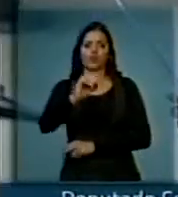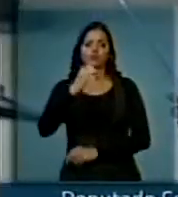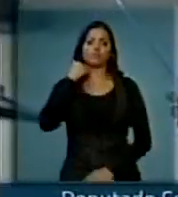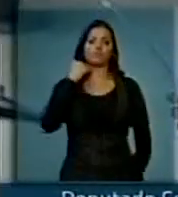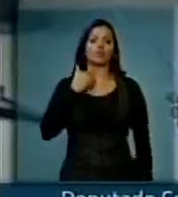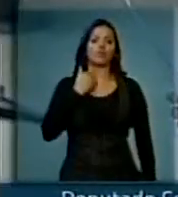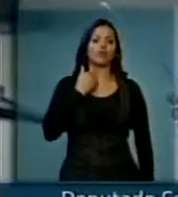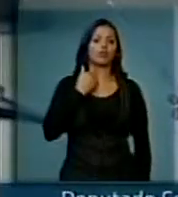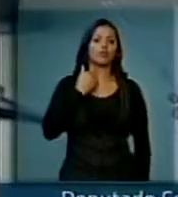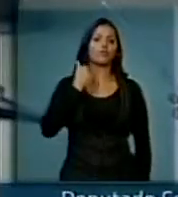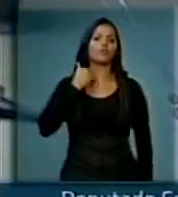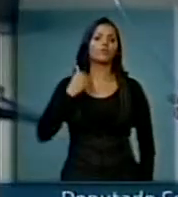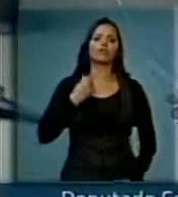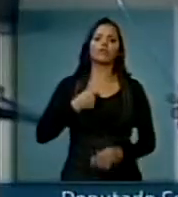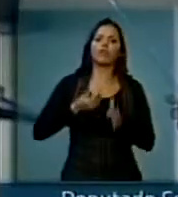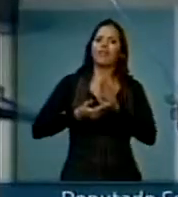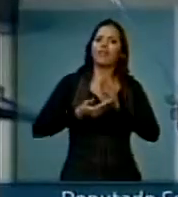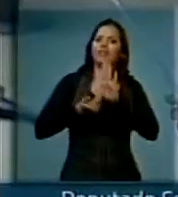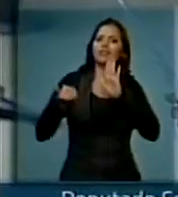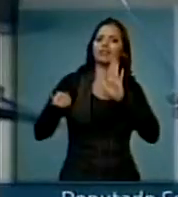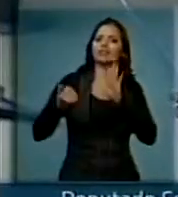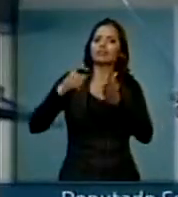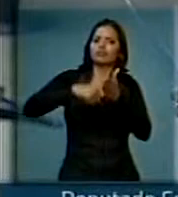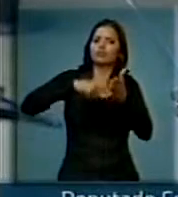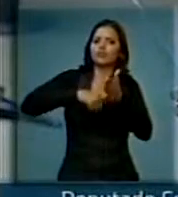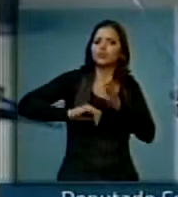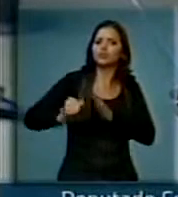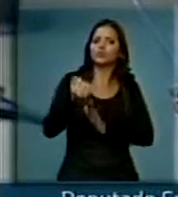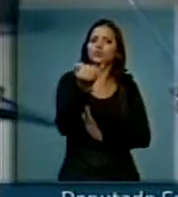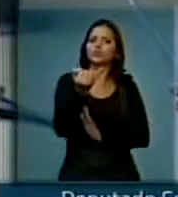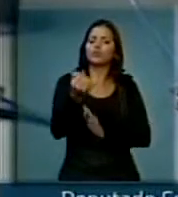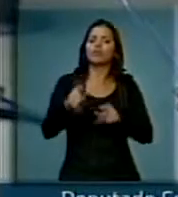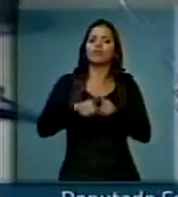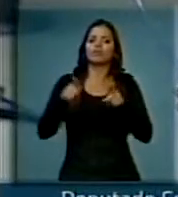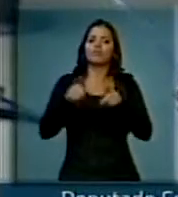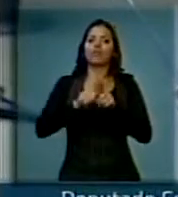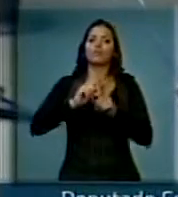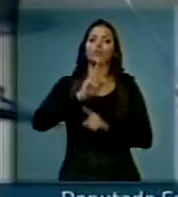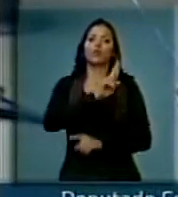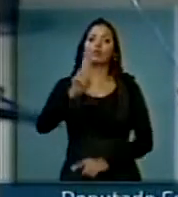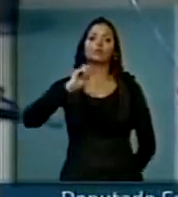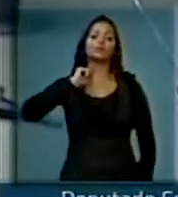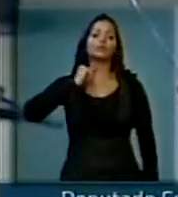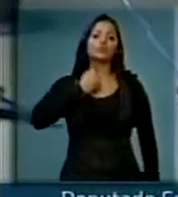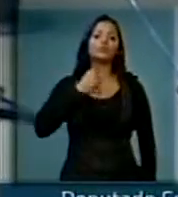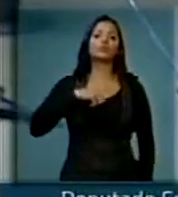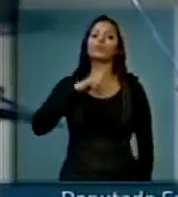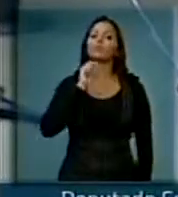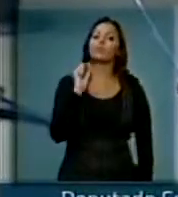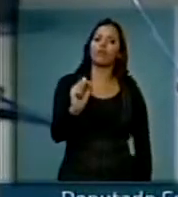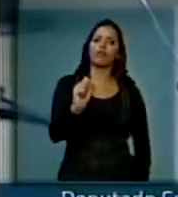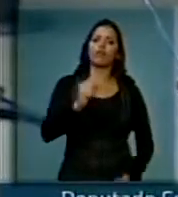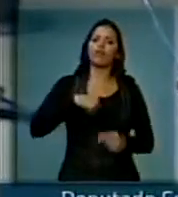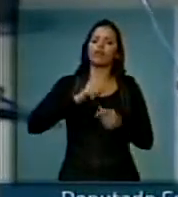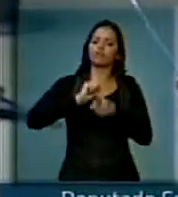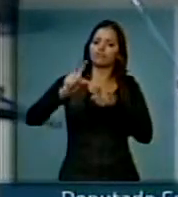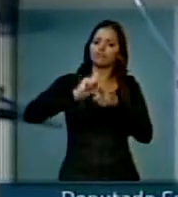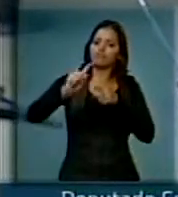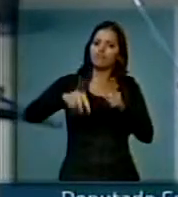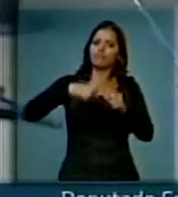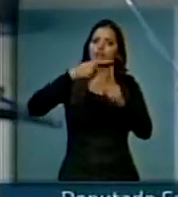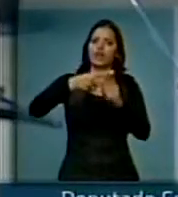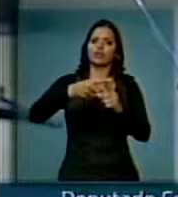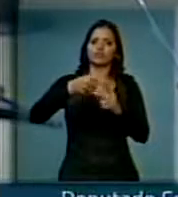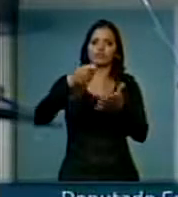oferece, além da exclusão dos encargos de inadimplemento, as seguintes condições, alongamento do prazo